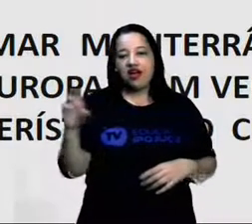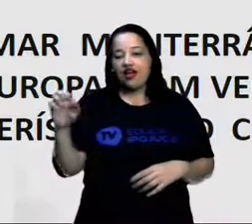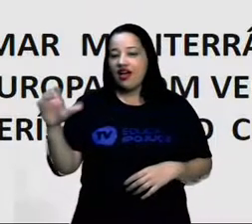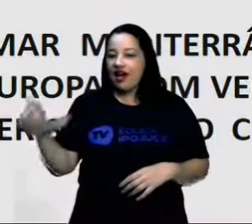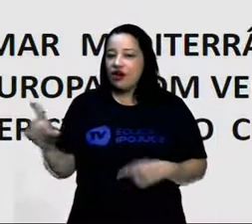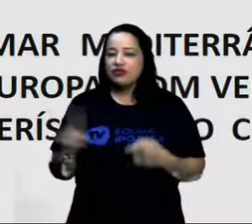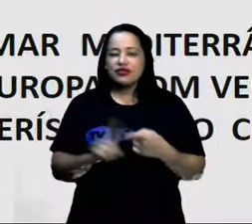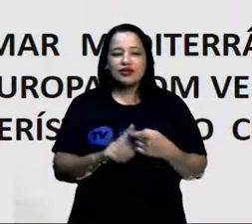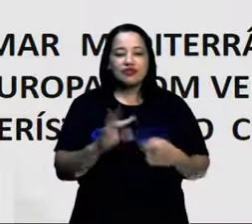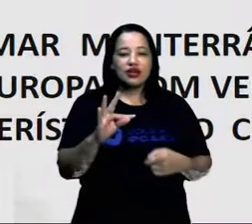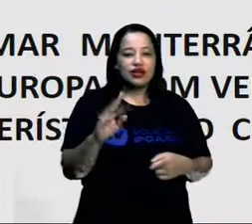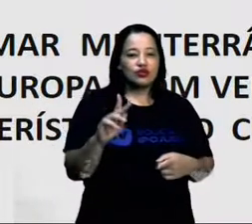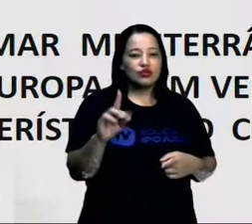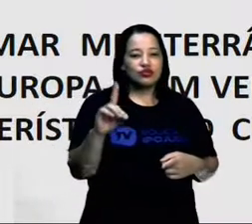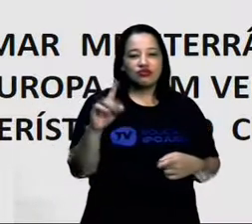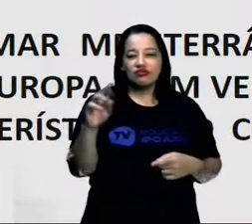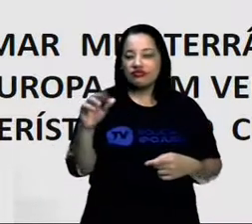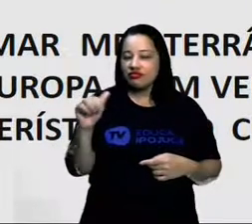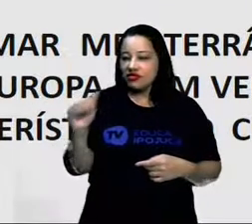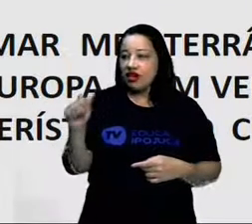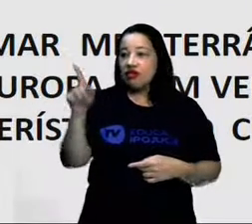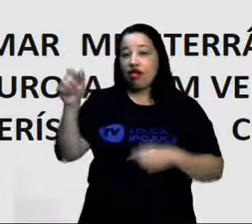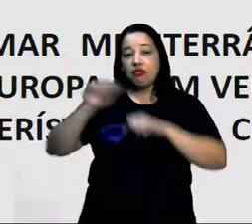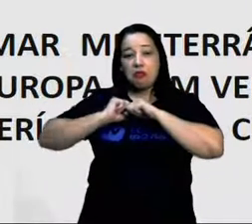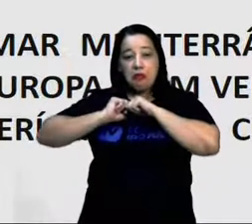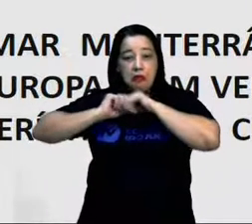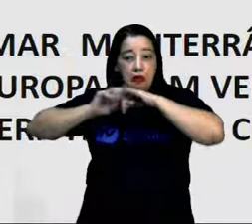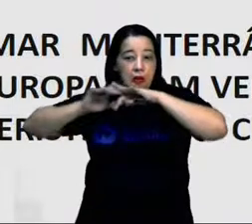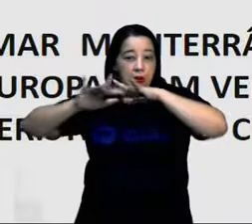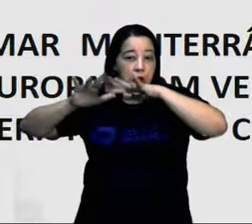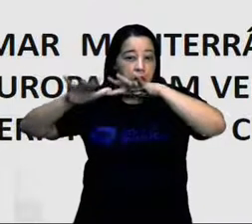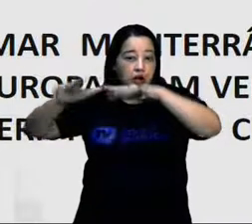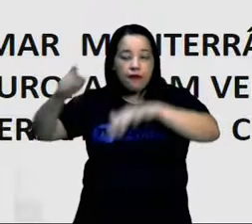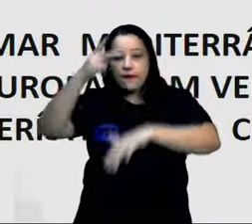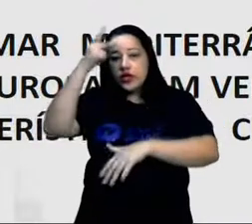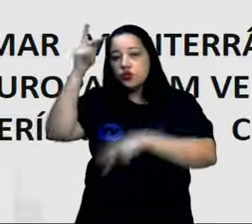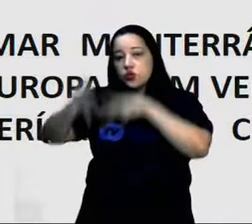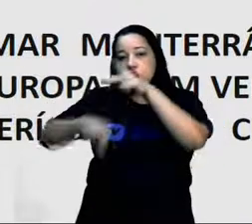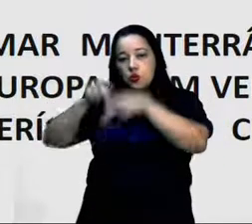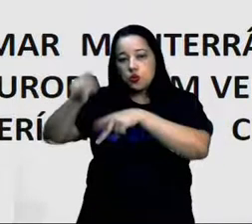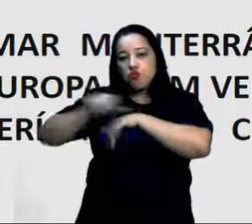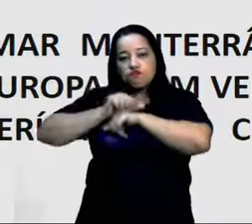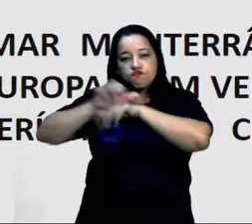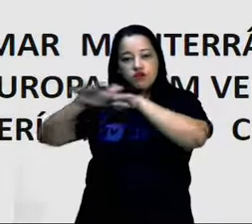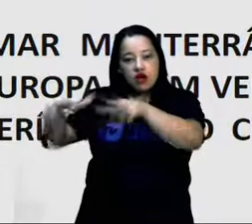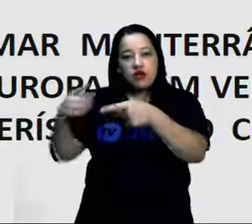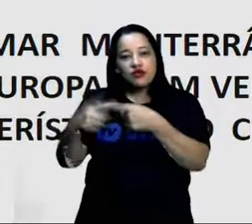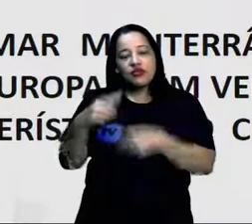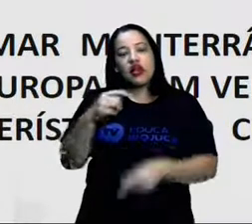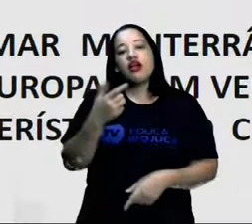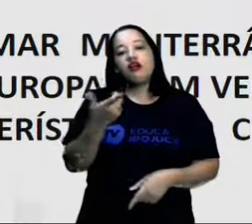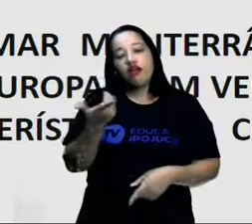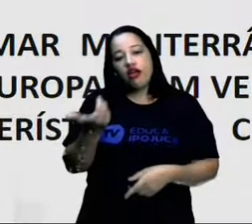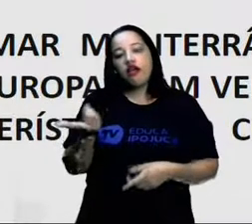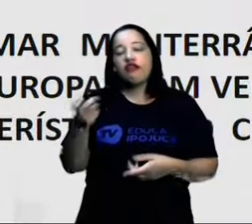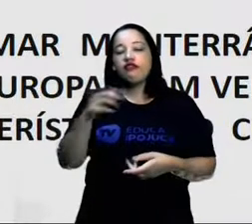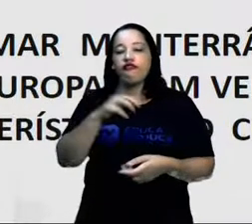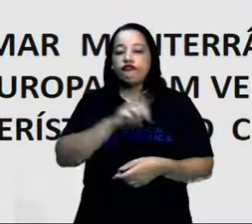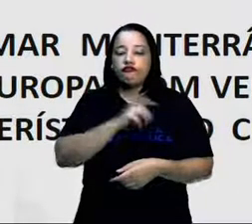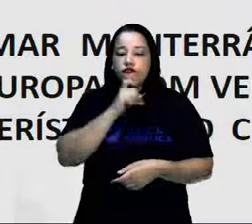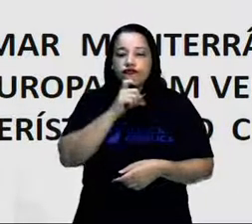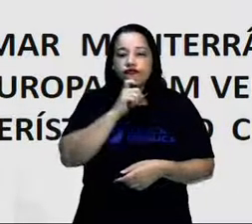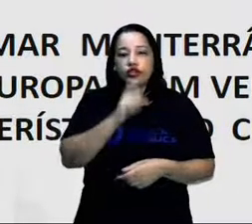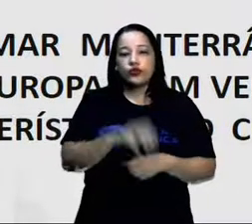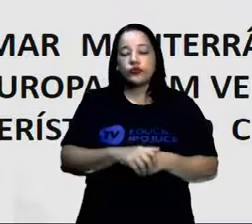densidade demográfica justamente por conta desse clima frio. A Europa das planícies